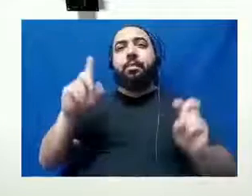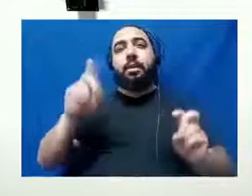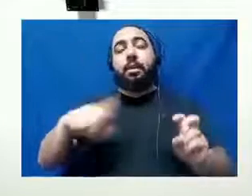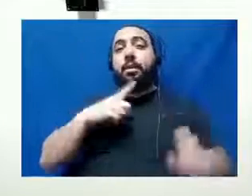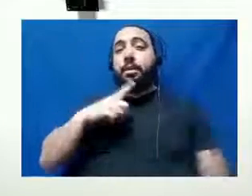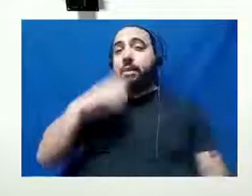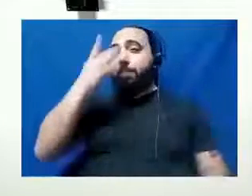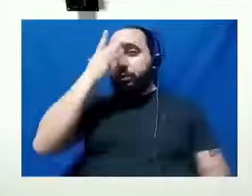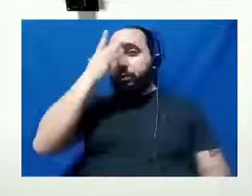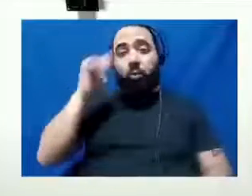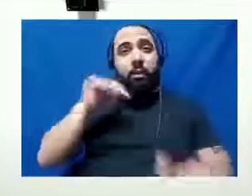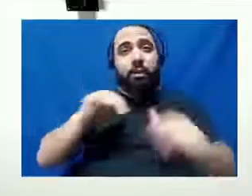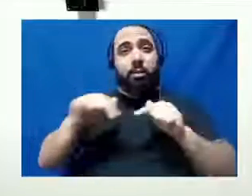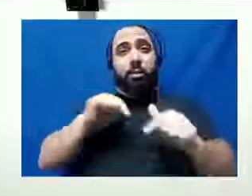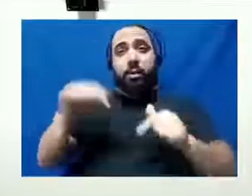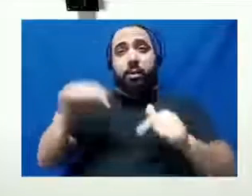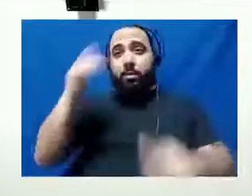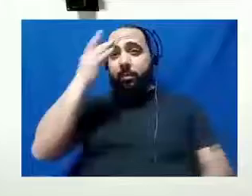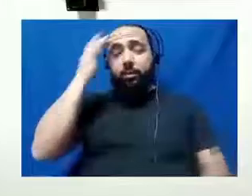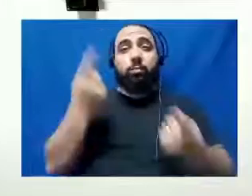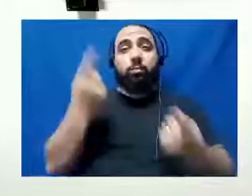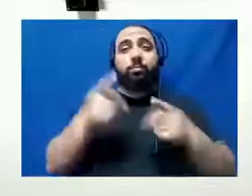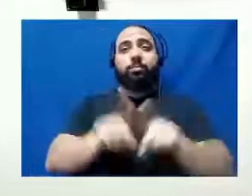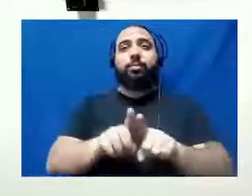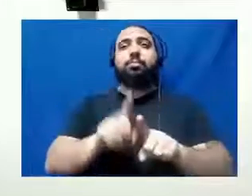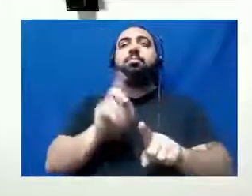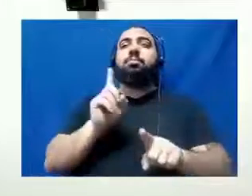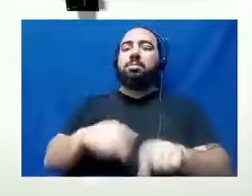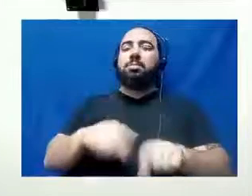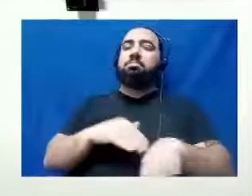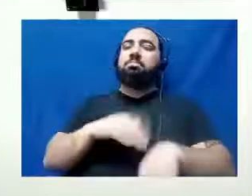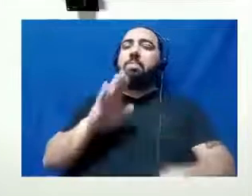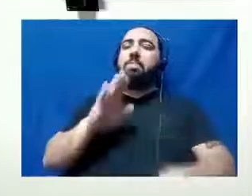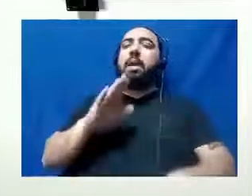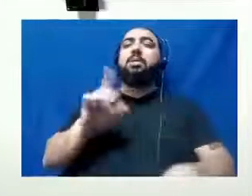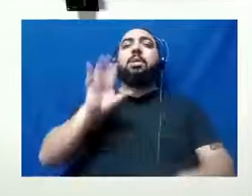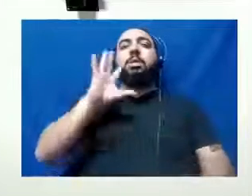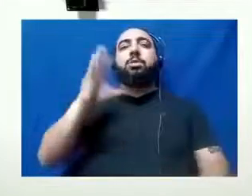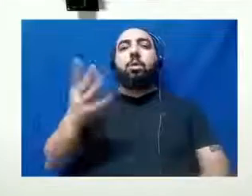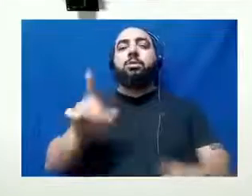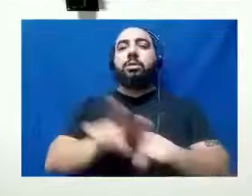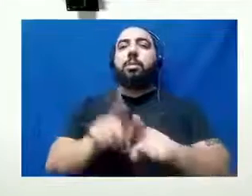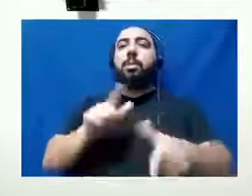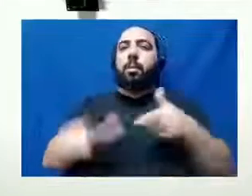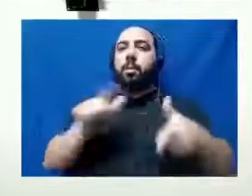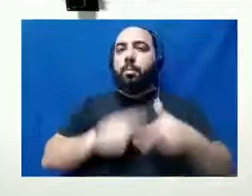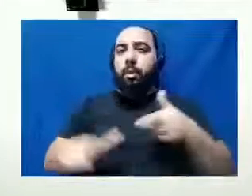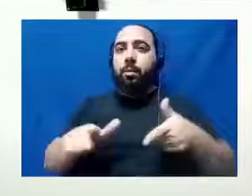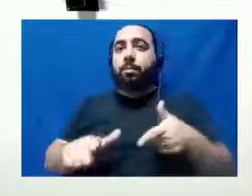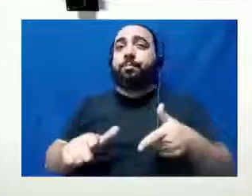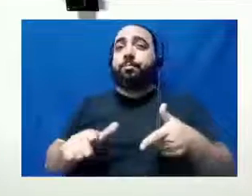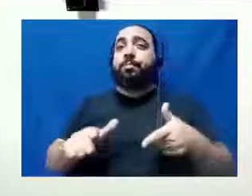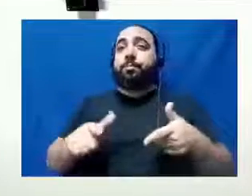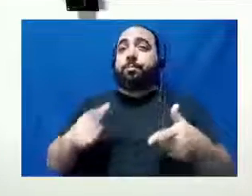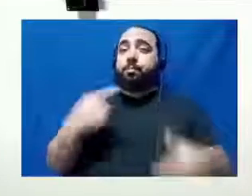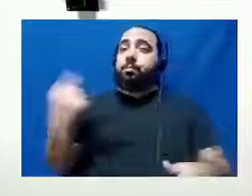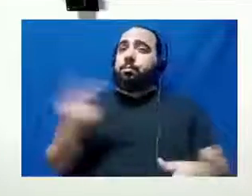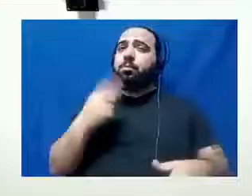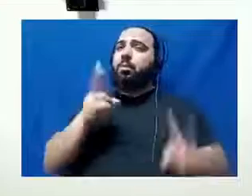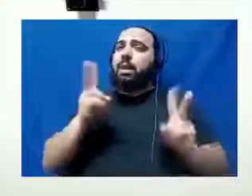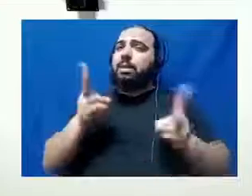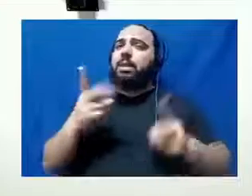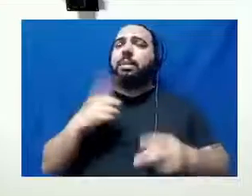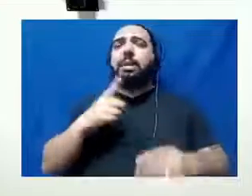pessoas em conjunto, elas chegam em muito mais resolutiva do problema e a gente sempre tem esse